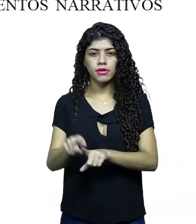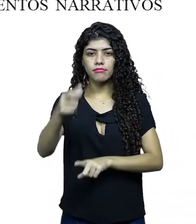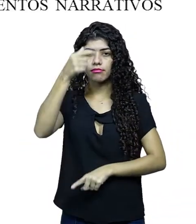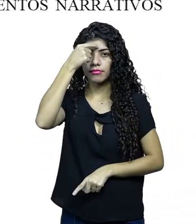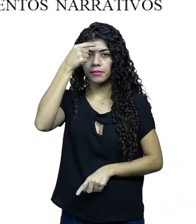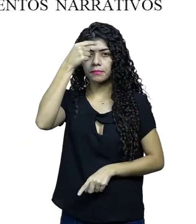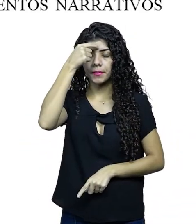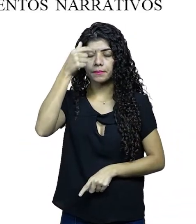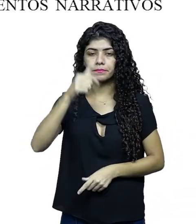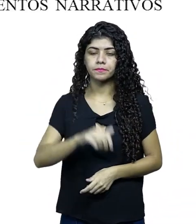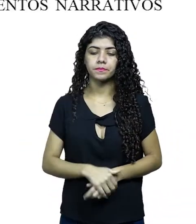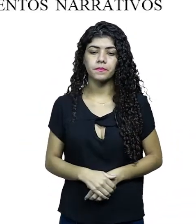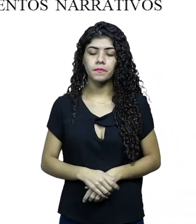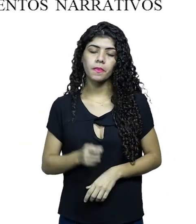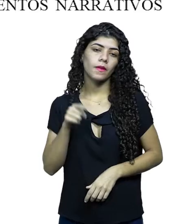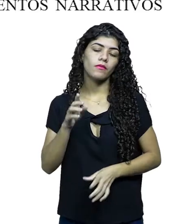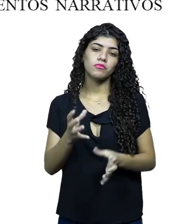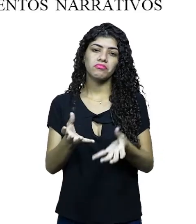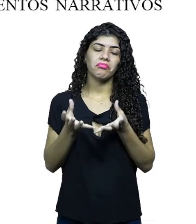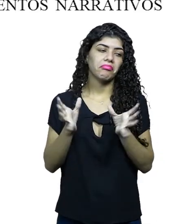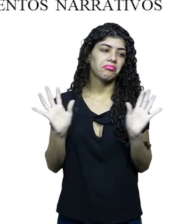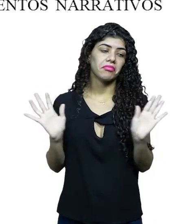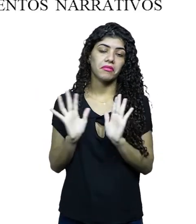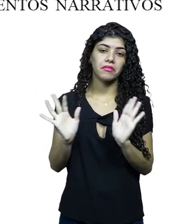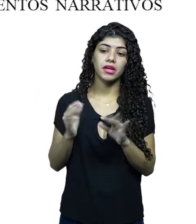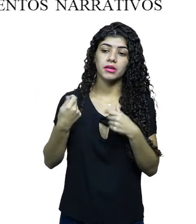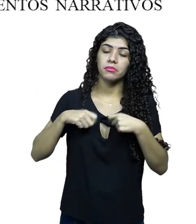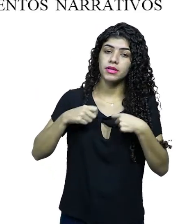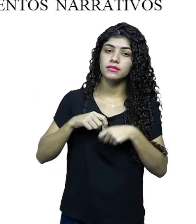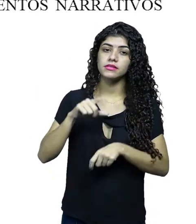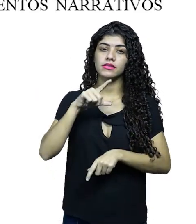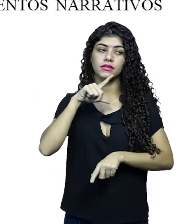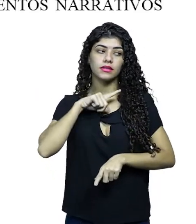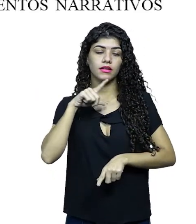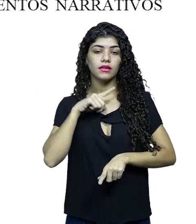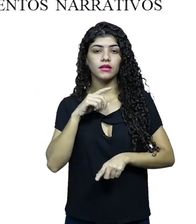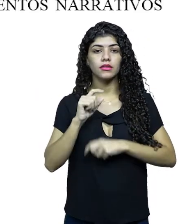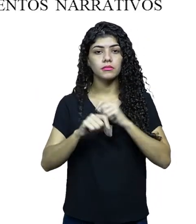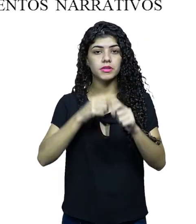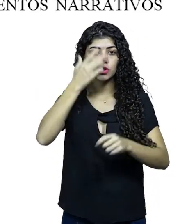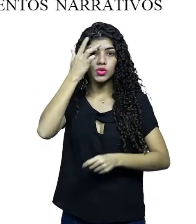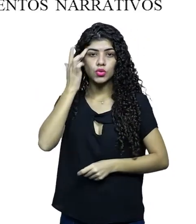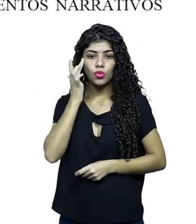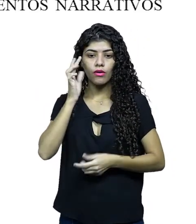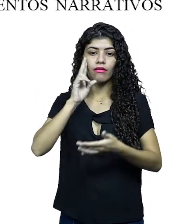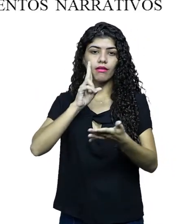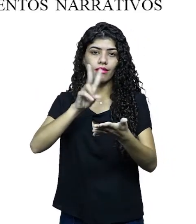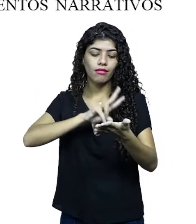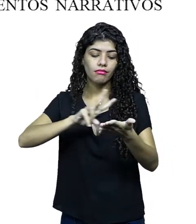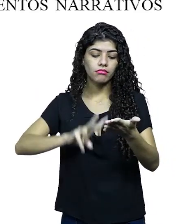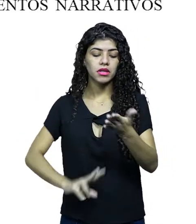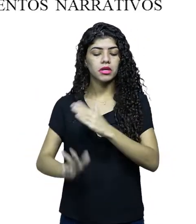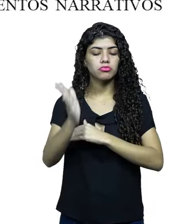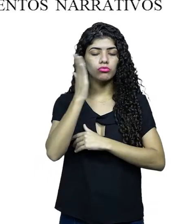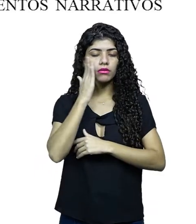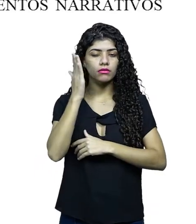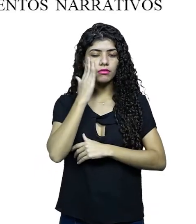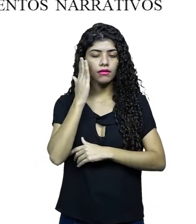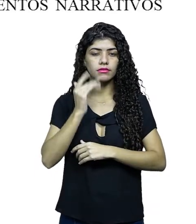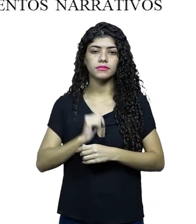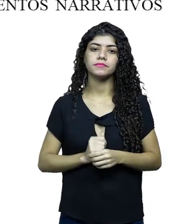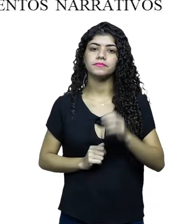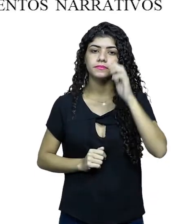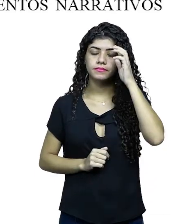características psicológicas. O que você achar necessário para que quem está lendo compreenda